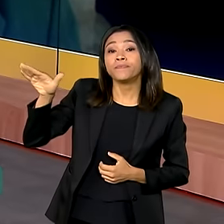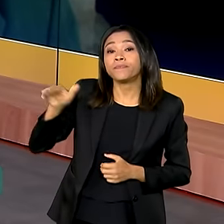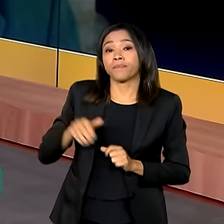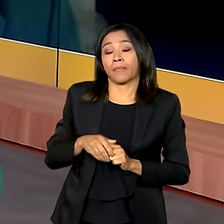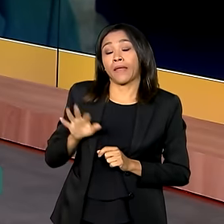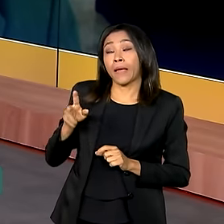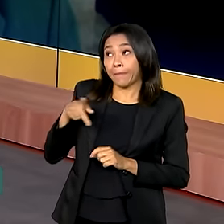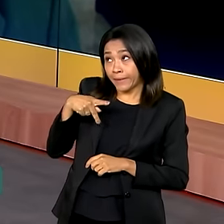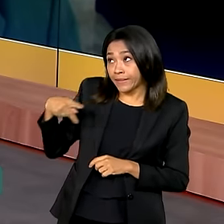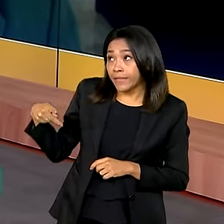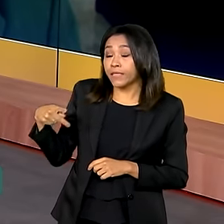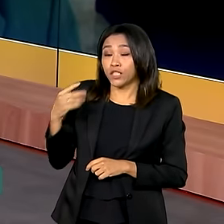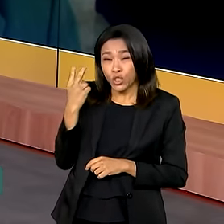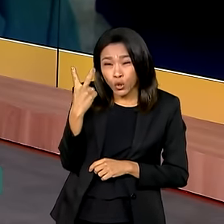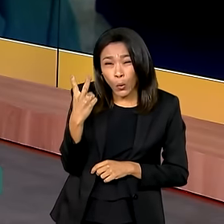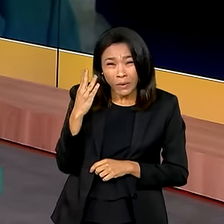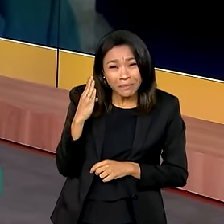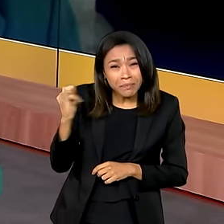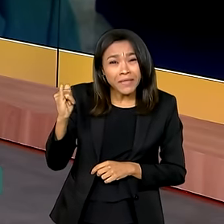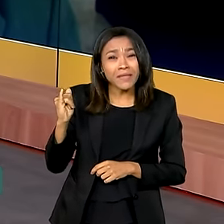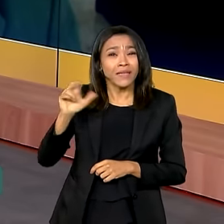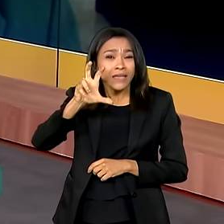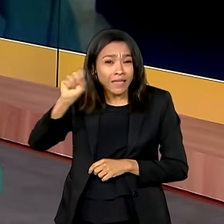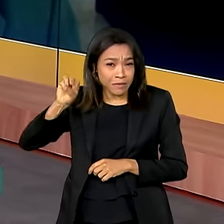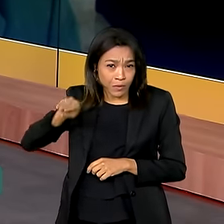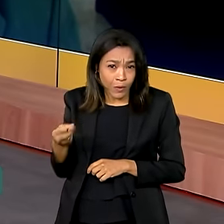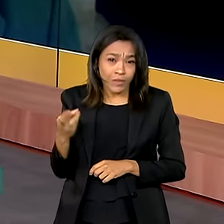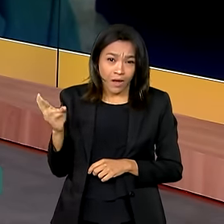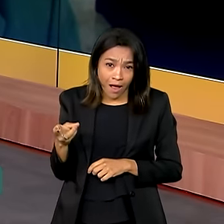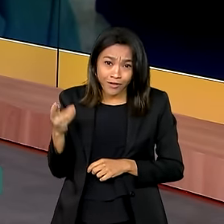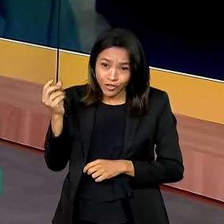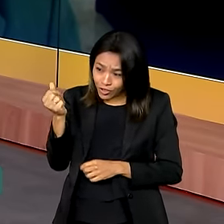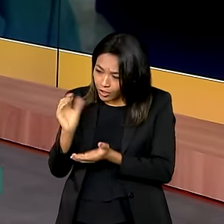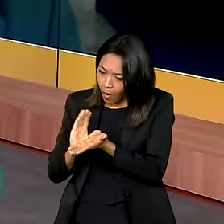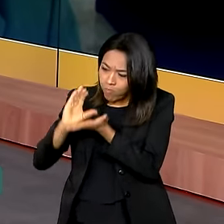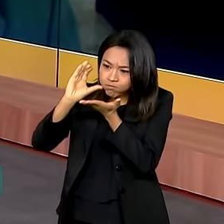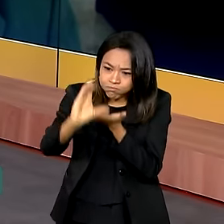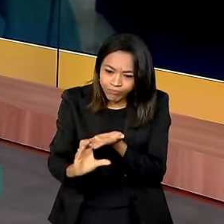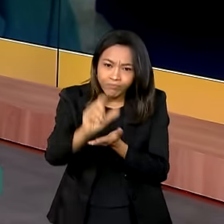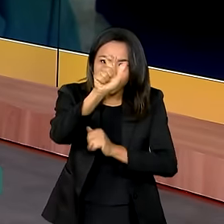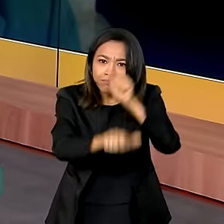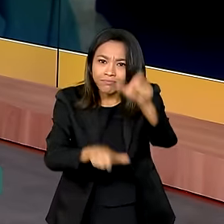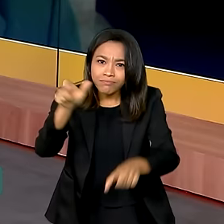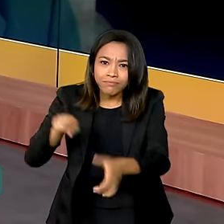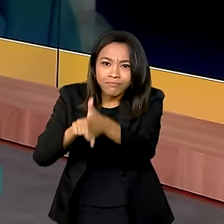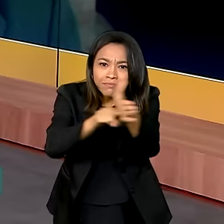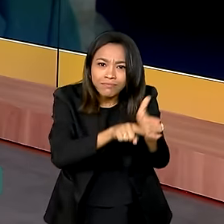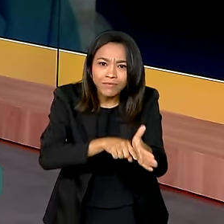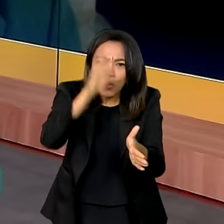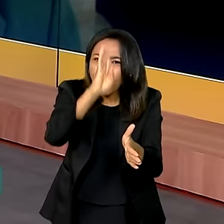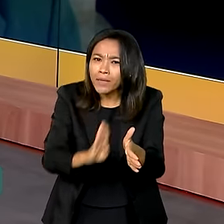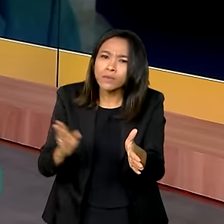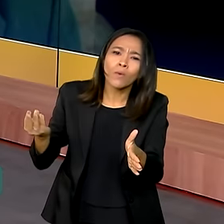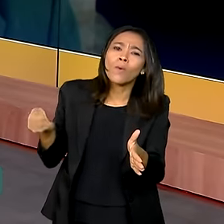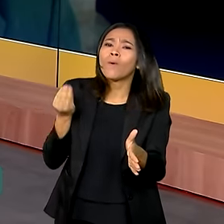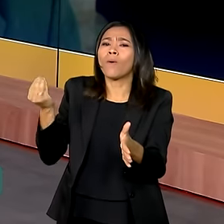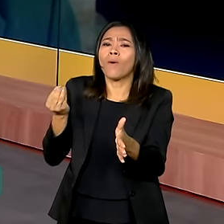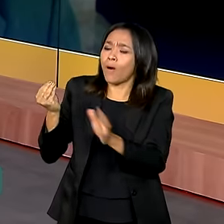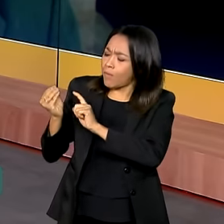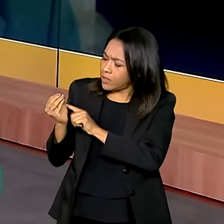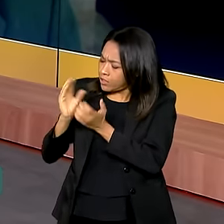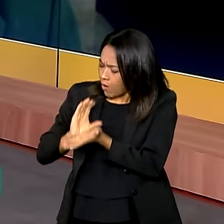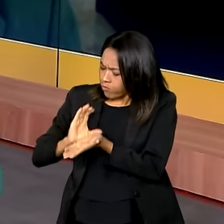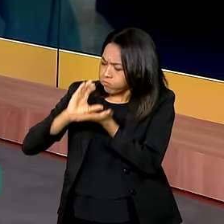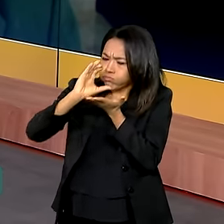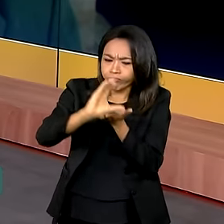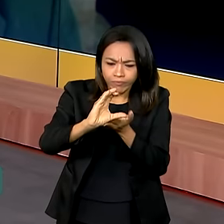são R$ 2,5 bilhões à disposição de cientistas brasileiros. Como é que esses recursos, presidente, vão ser